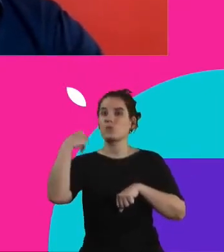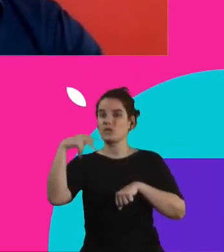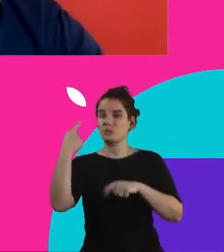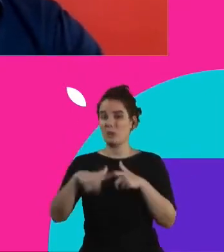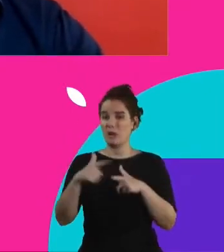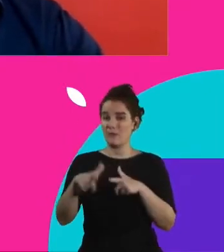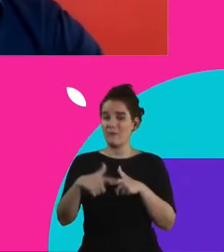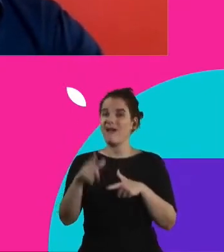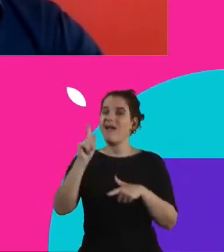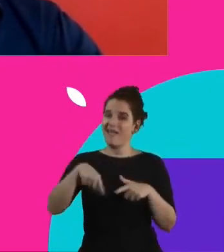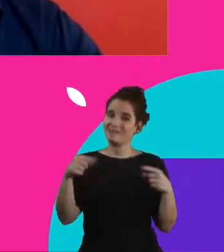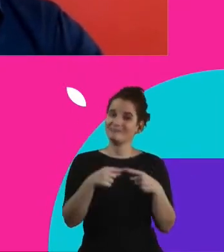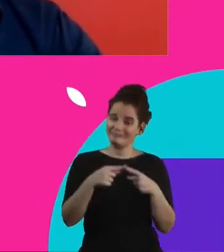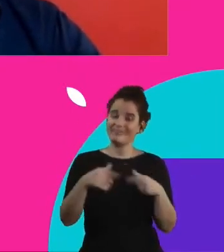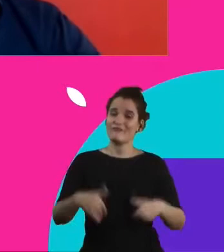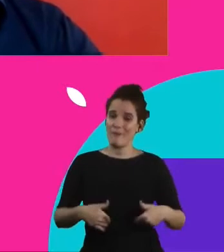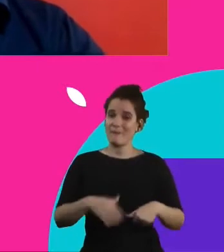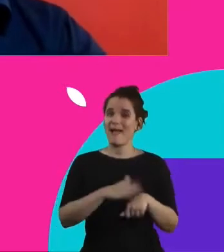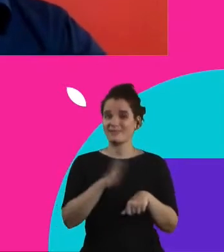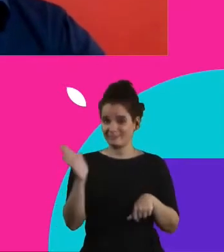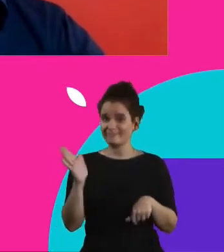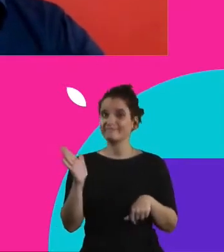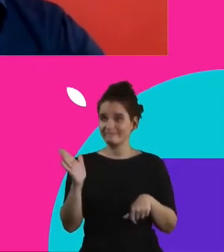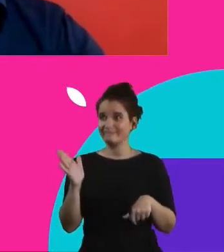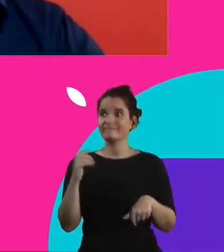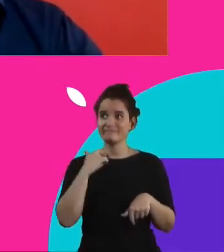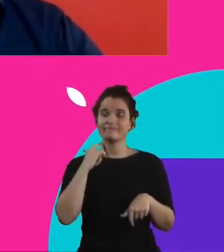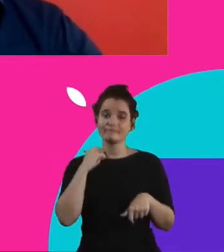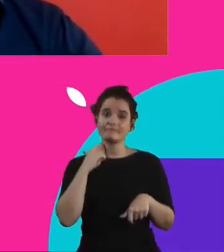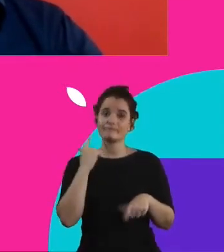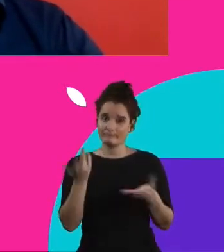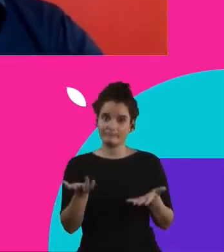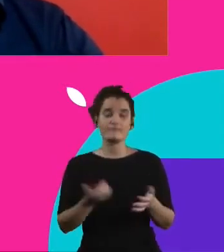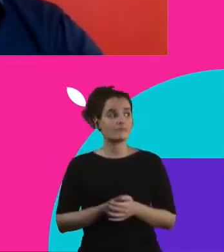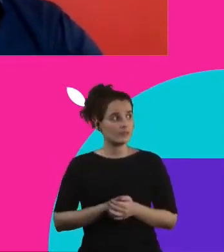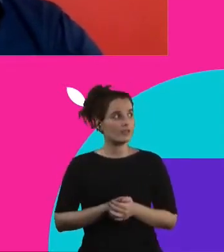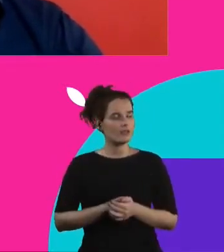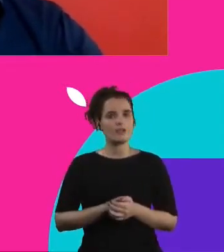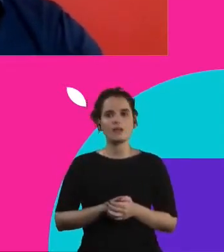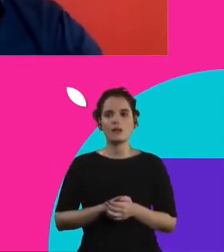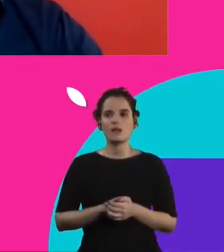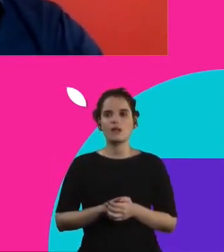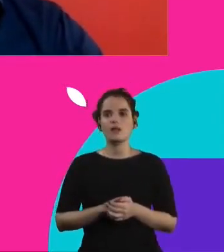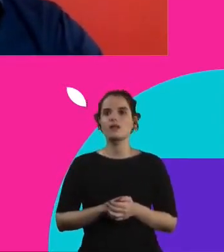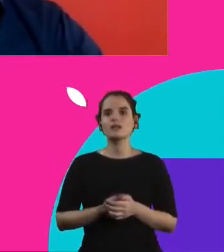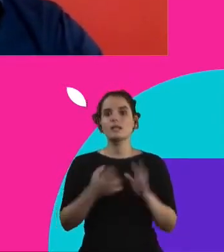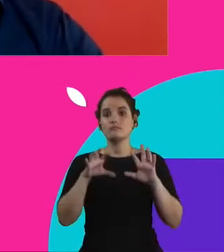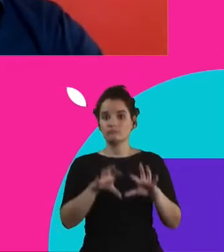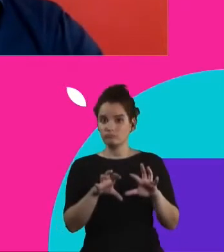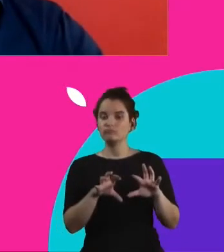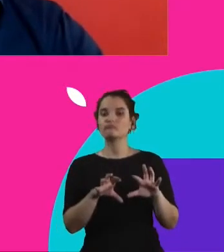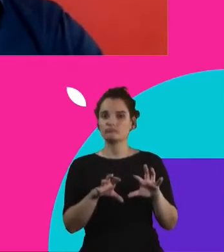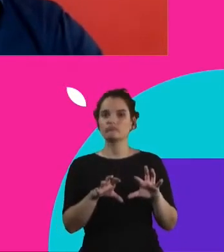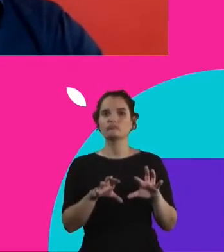econômica são os países onde as populações mais passam fome. E aí, é justamente nesse sentido